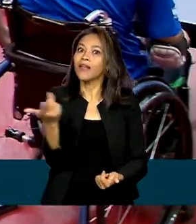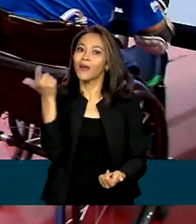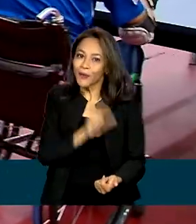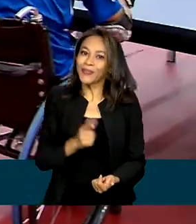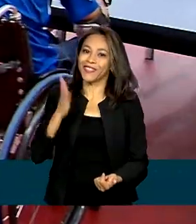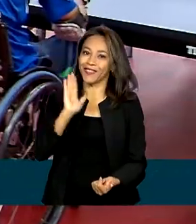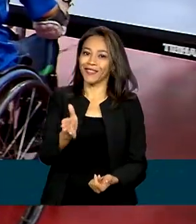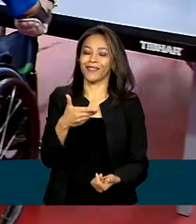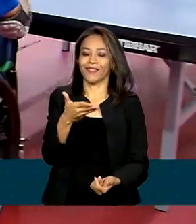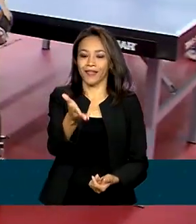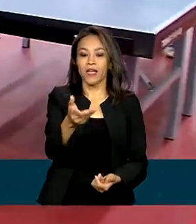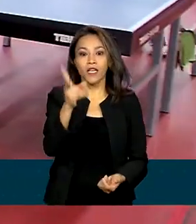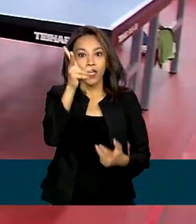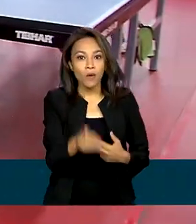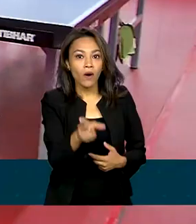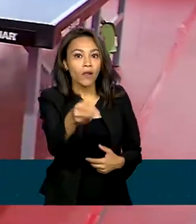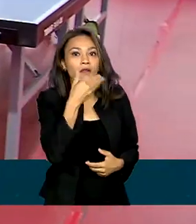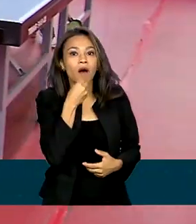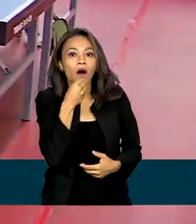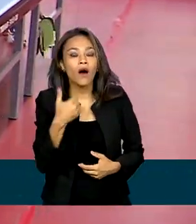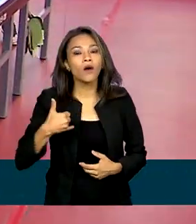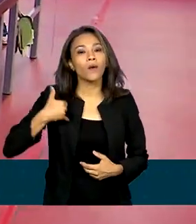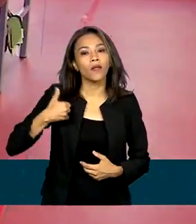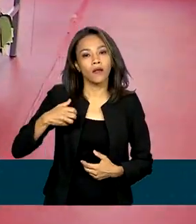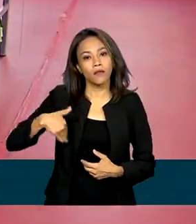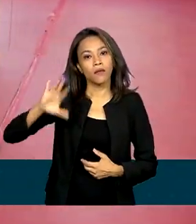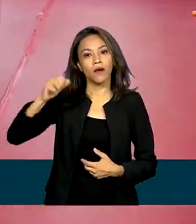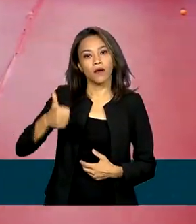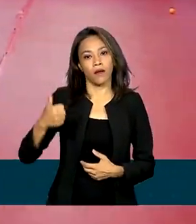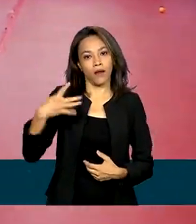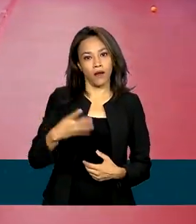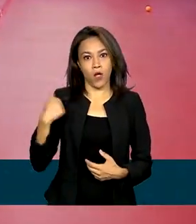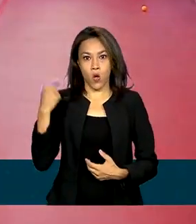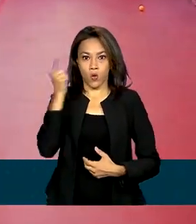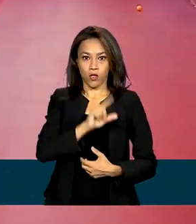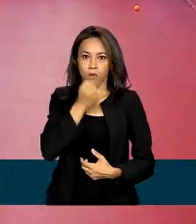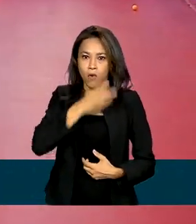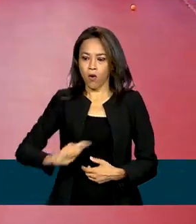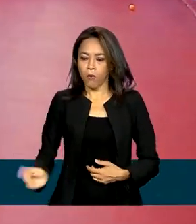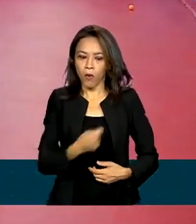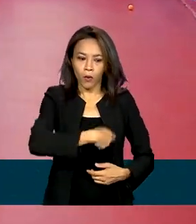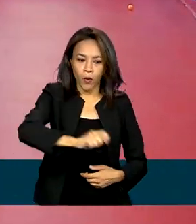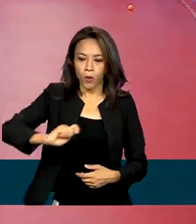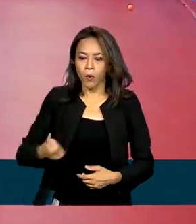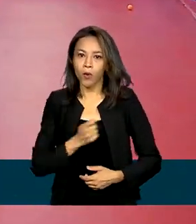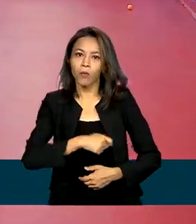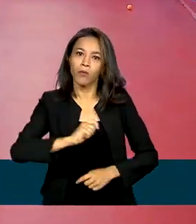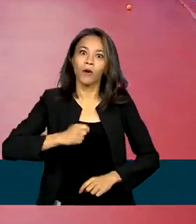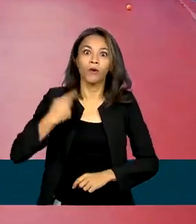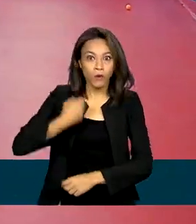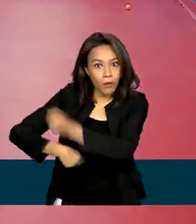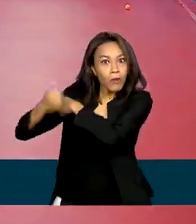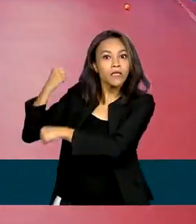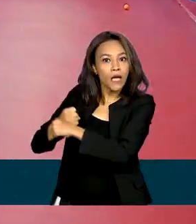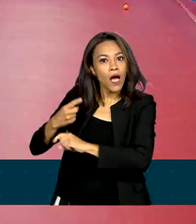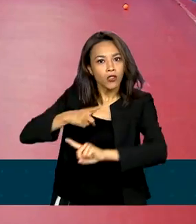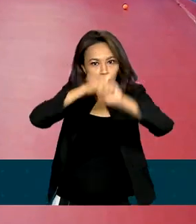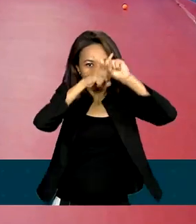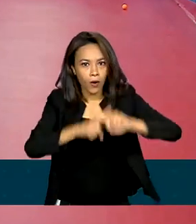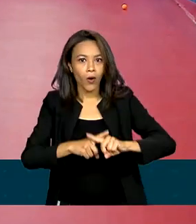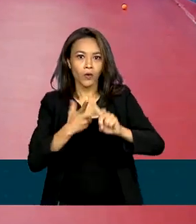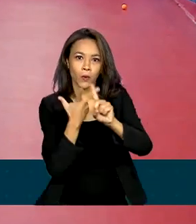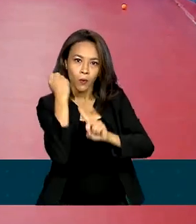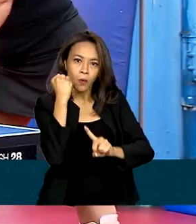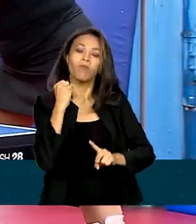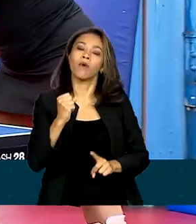Aloysio, esportistas com mais de 14 anos, que conseguiram bons resultados em competições do ano passado, podem solicitar o